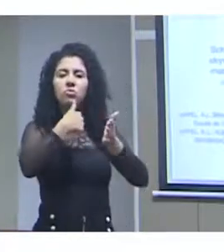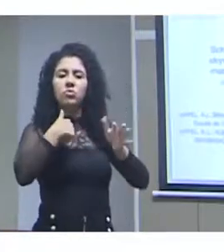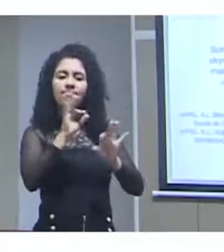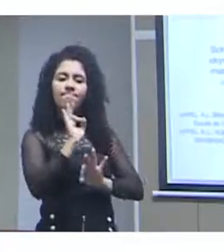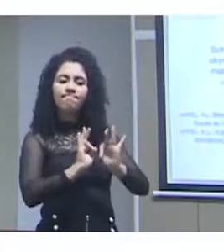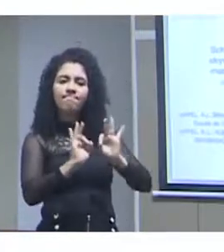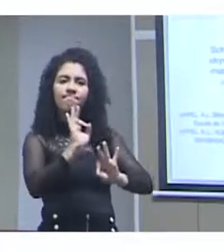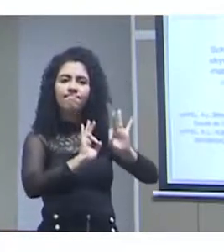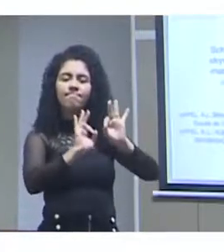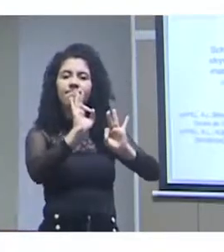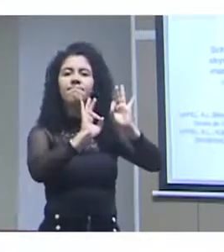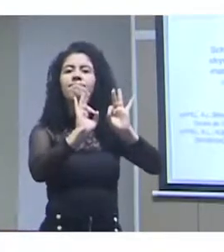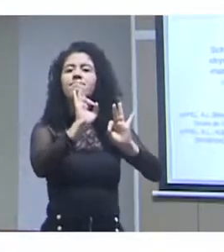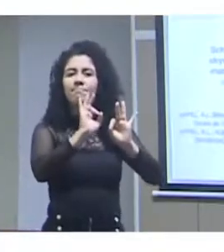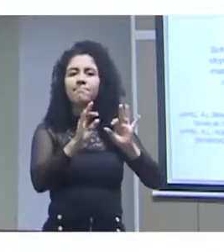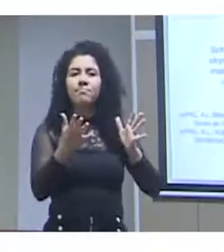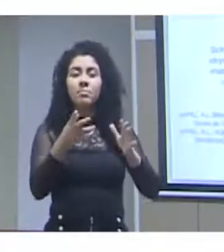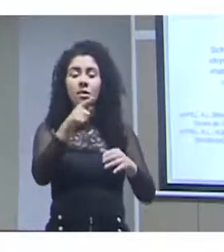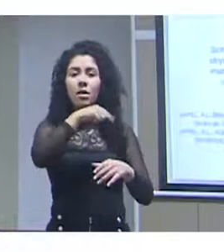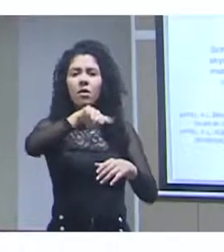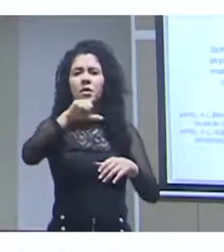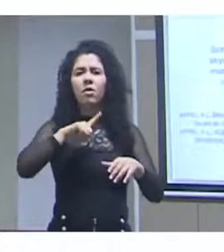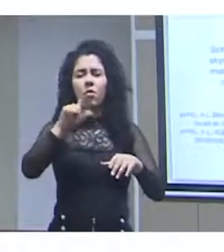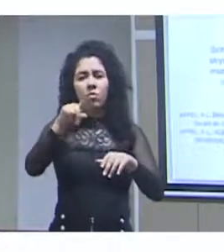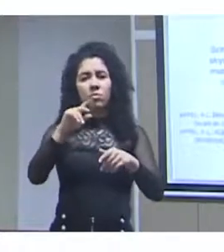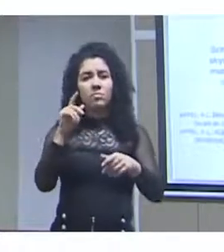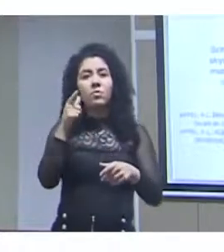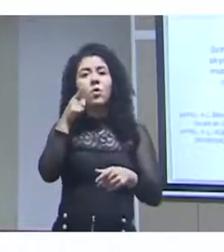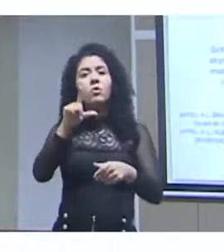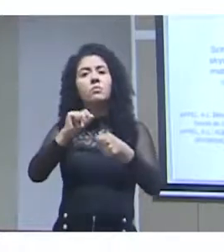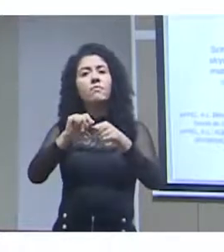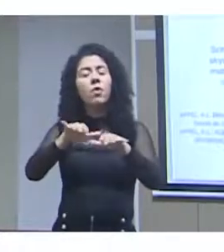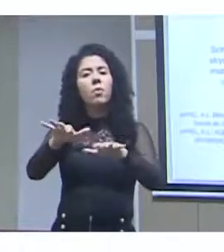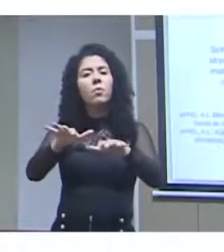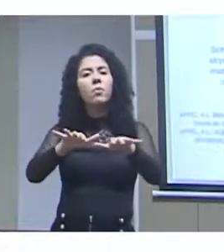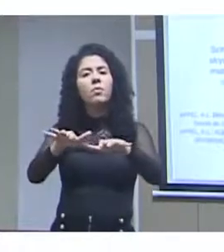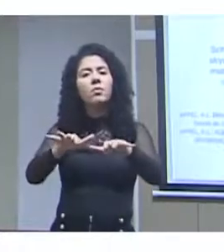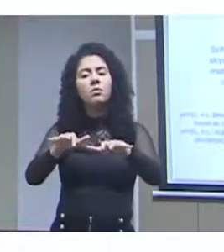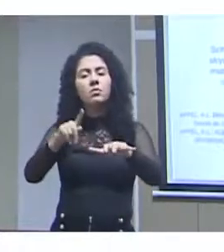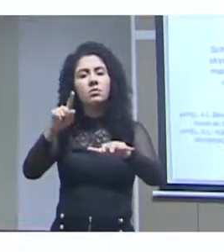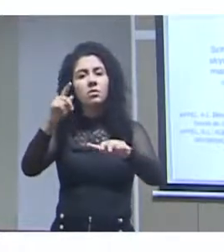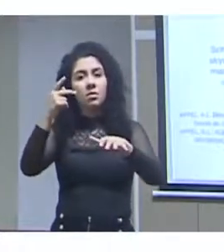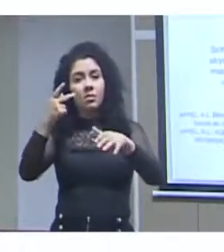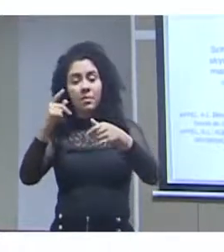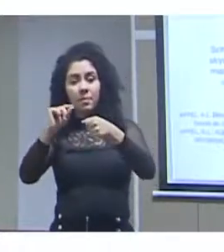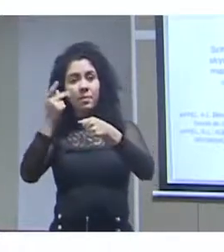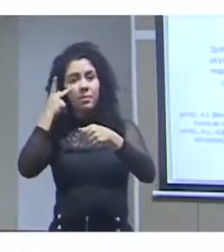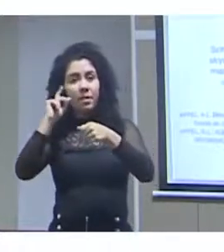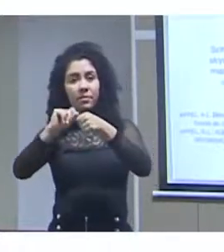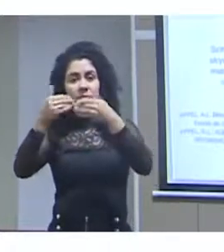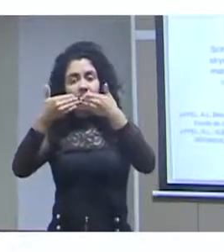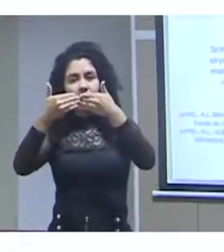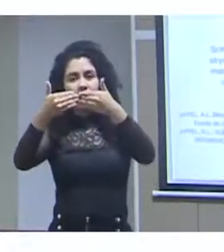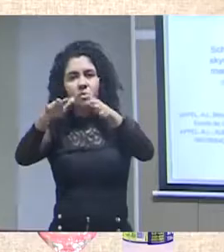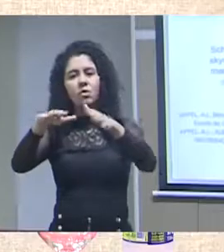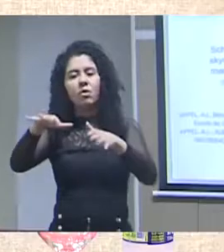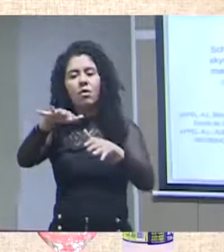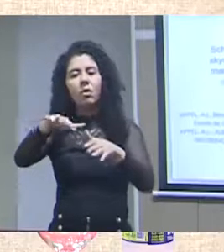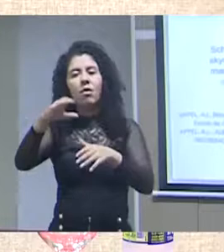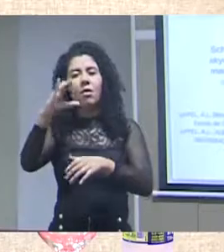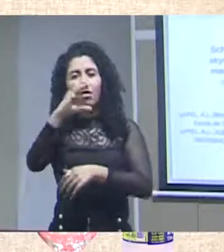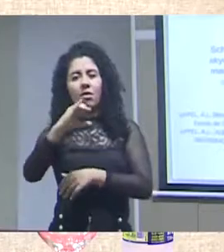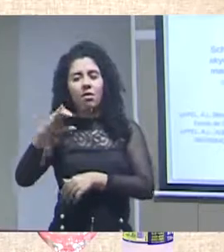toca mais especificamente o movimento em torno da abertura no campo da ciência,